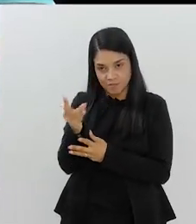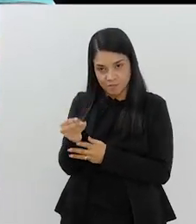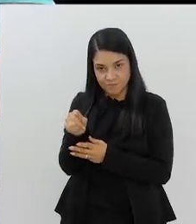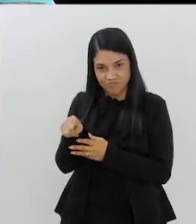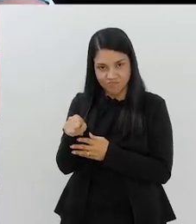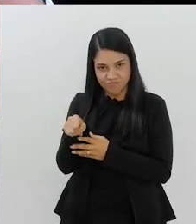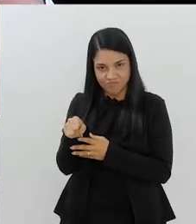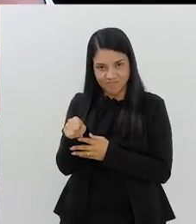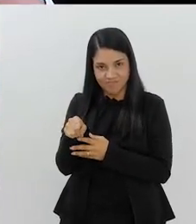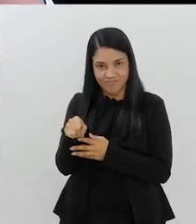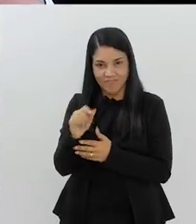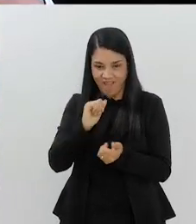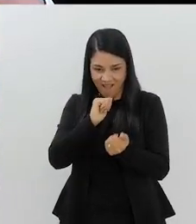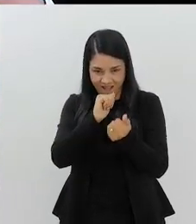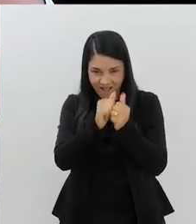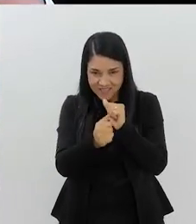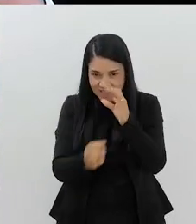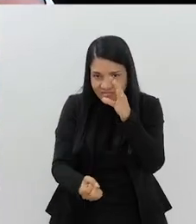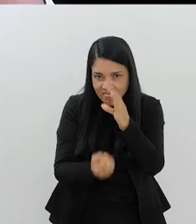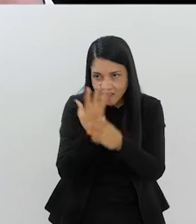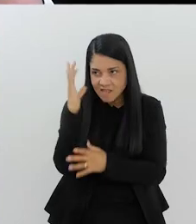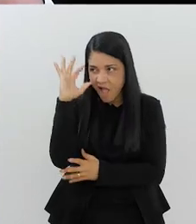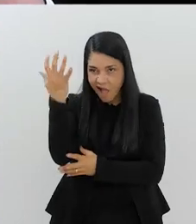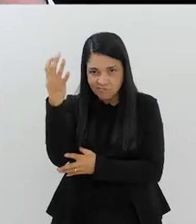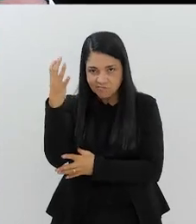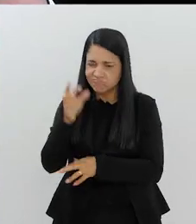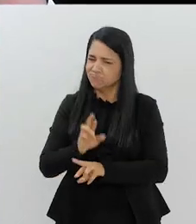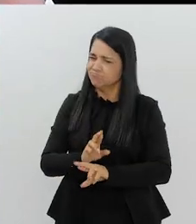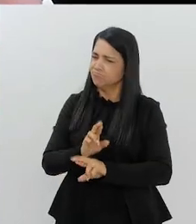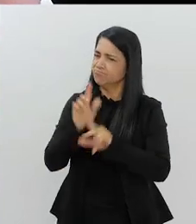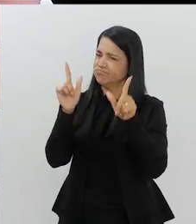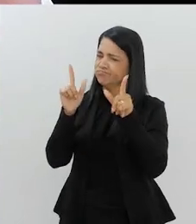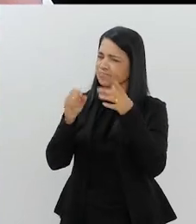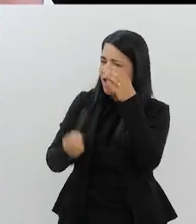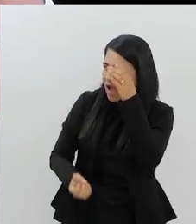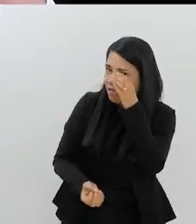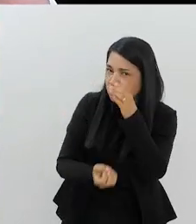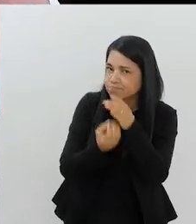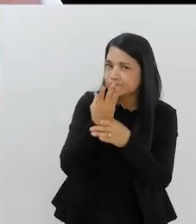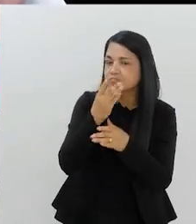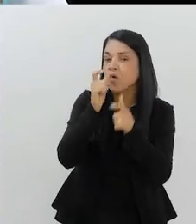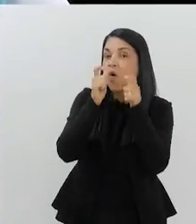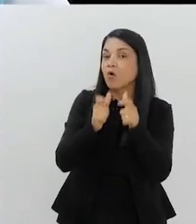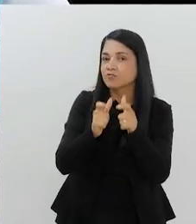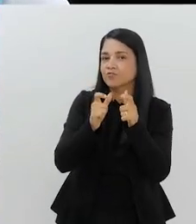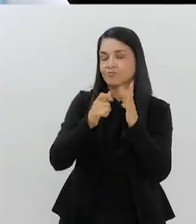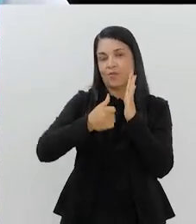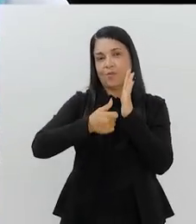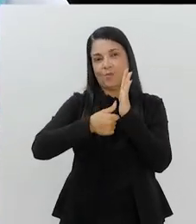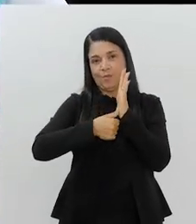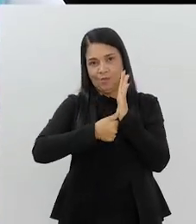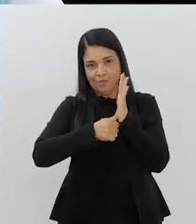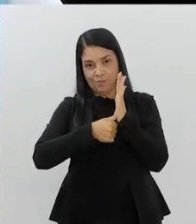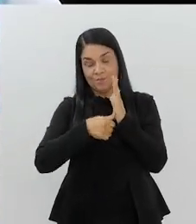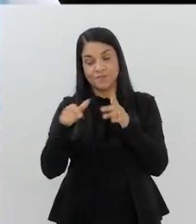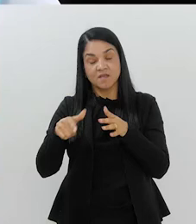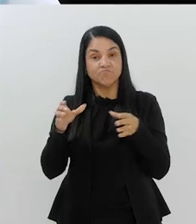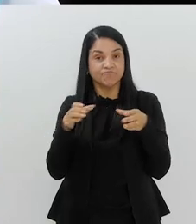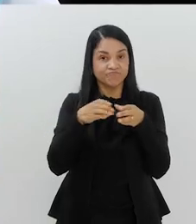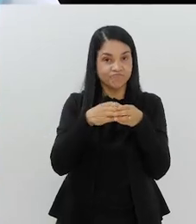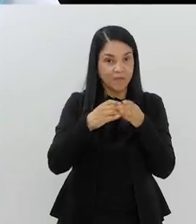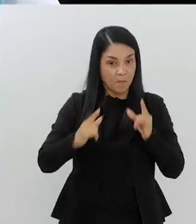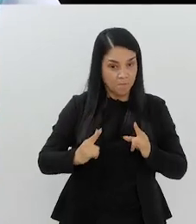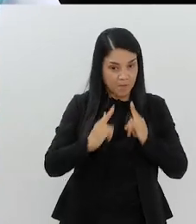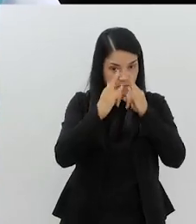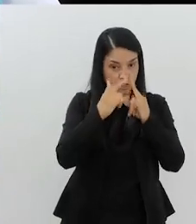não nasce na árvore, atleta nasce no clube. Verdade. Nesta delegação que